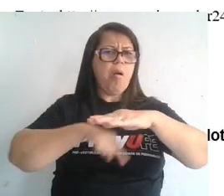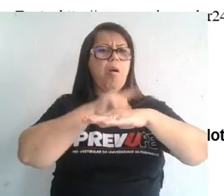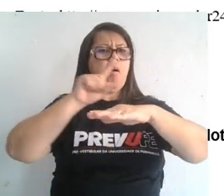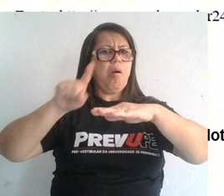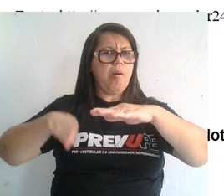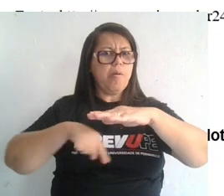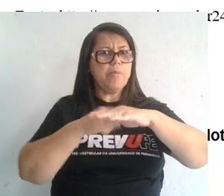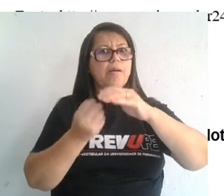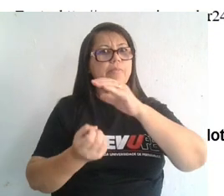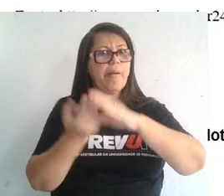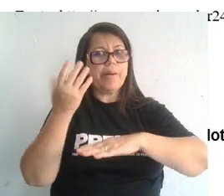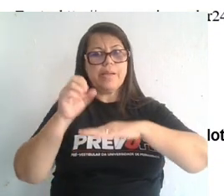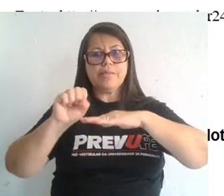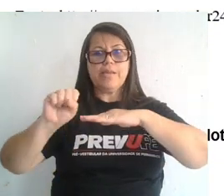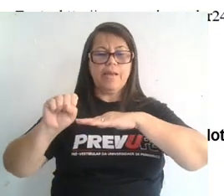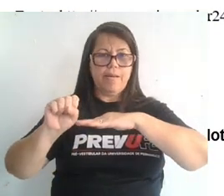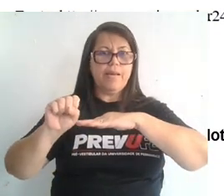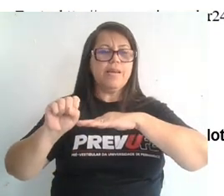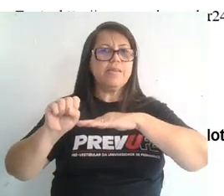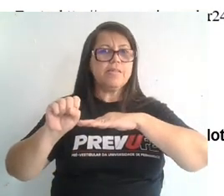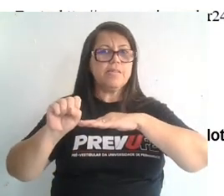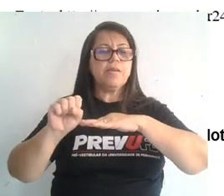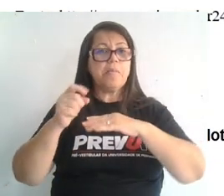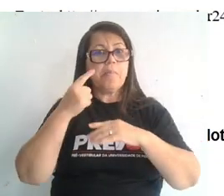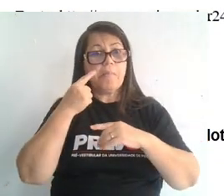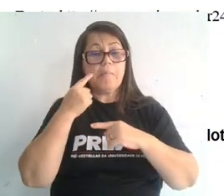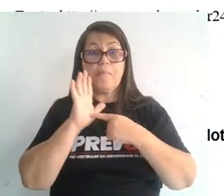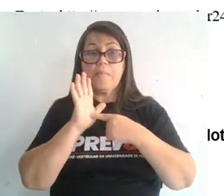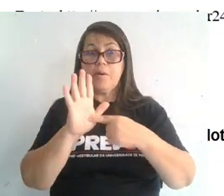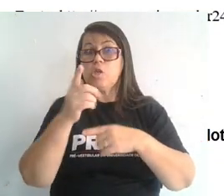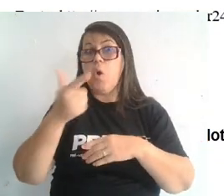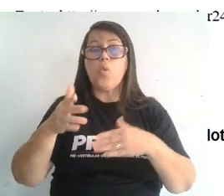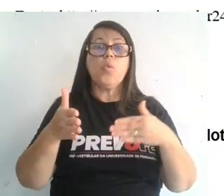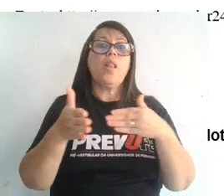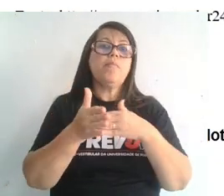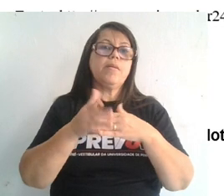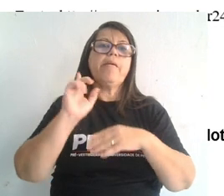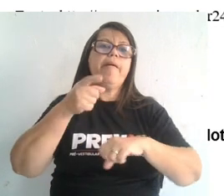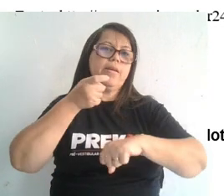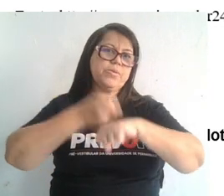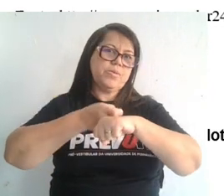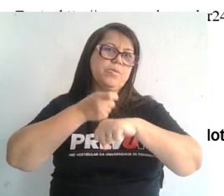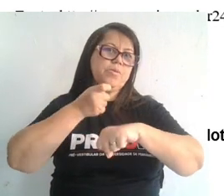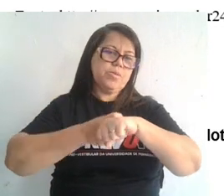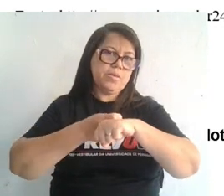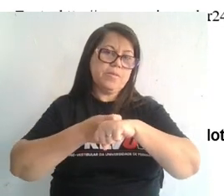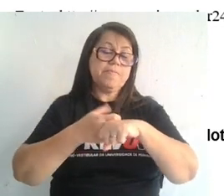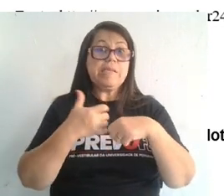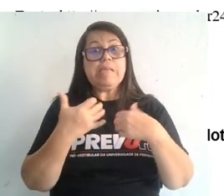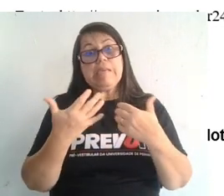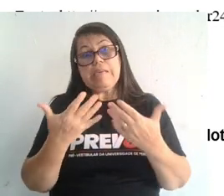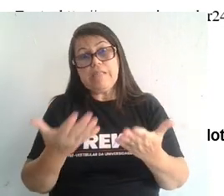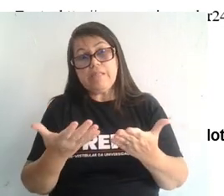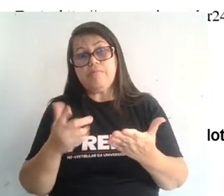voltam a aparecer, caracterizando que aí é outro limite e é um limite sólido. Então, a partir dessas informações,